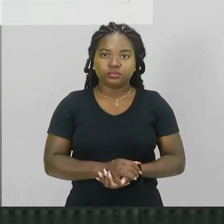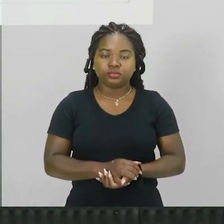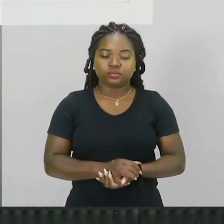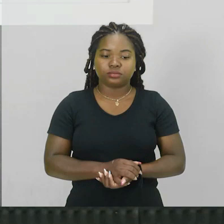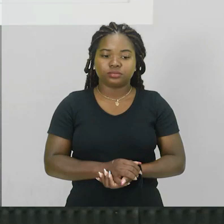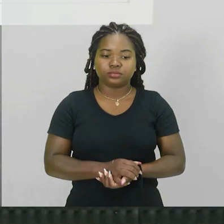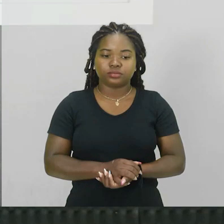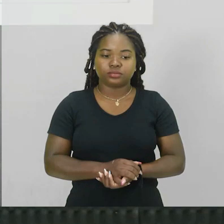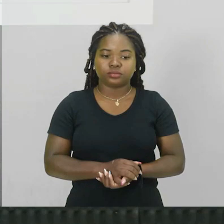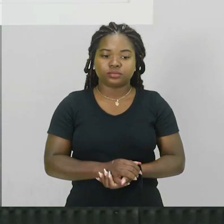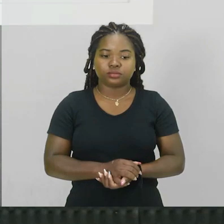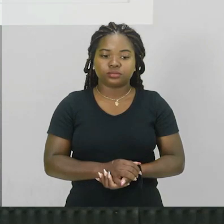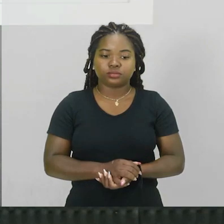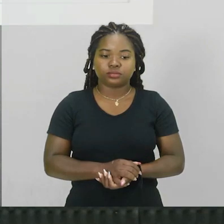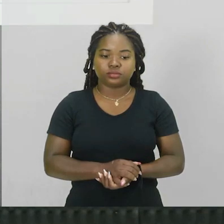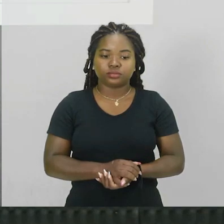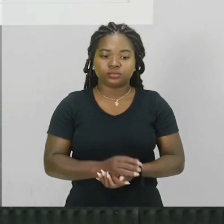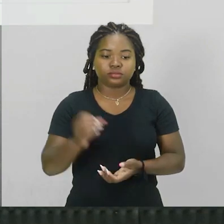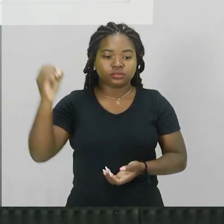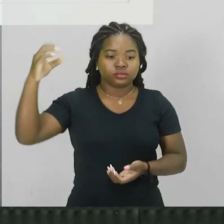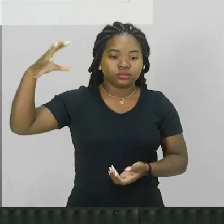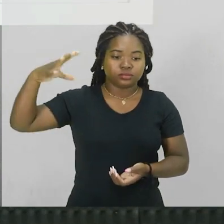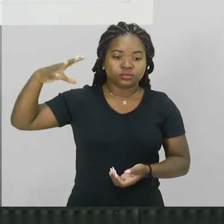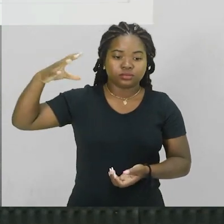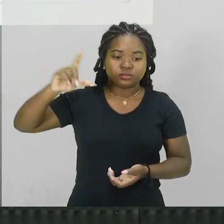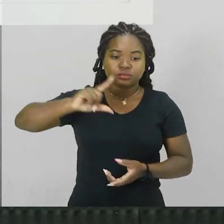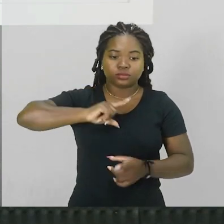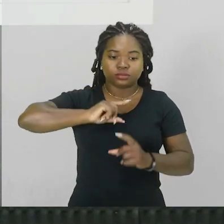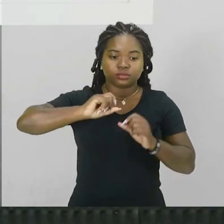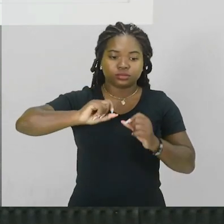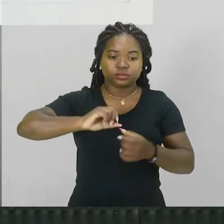difração a luz iria passar